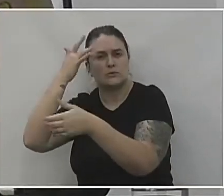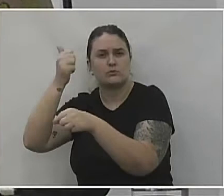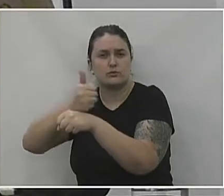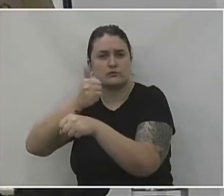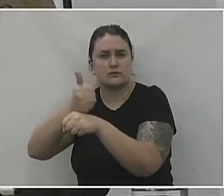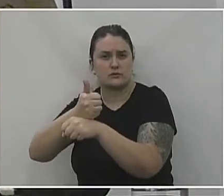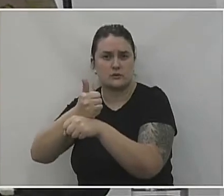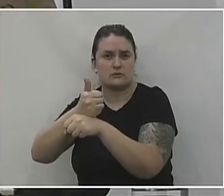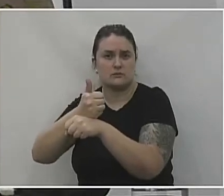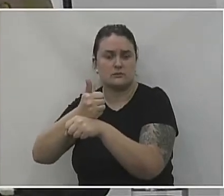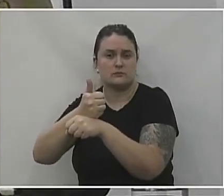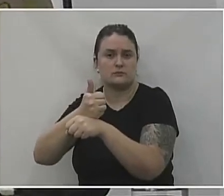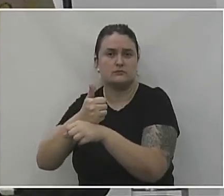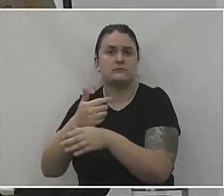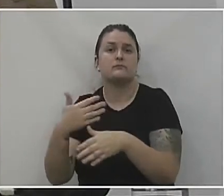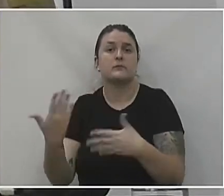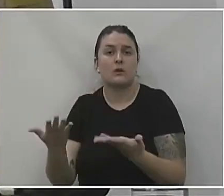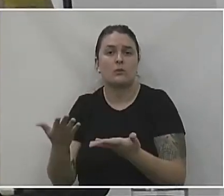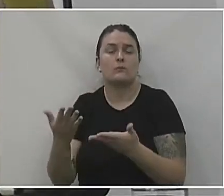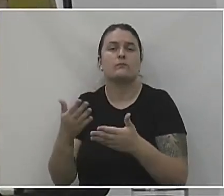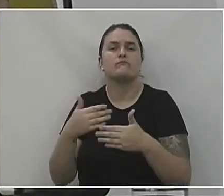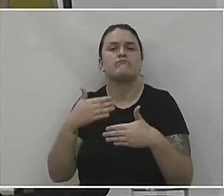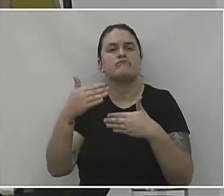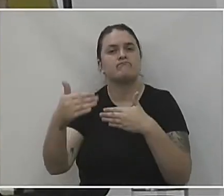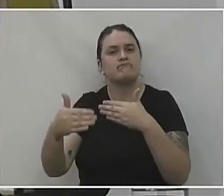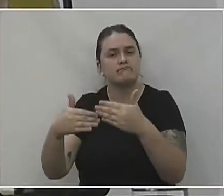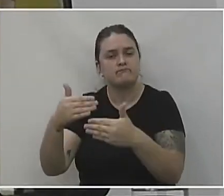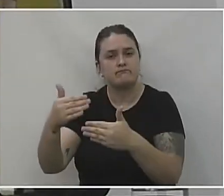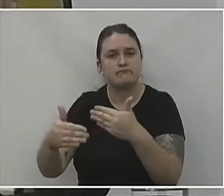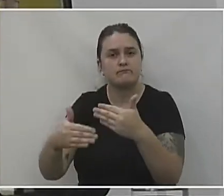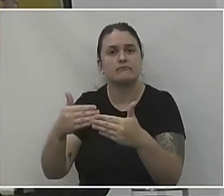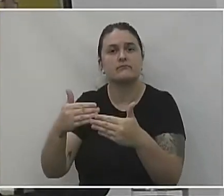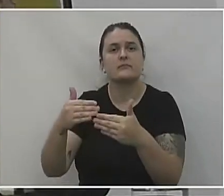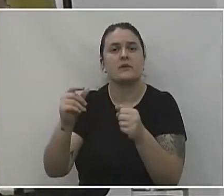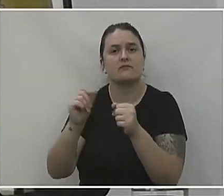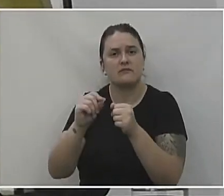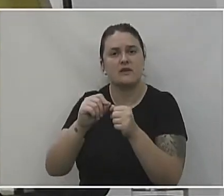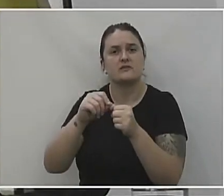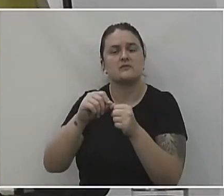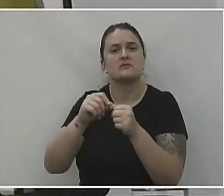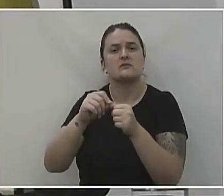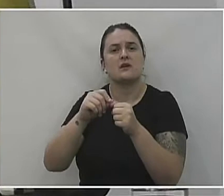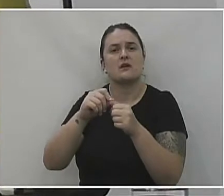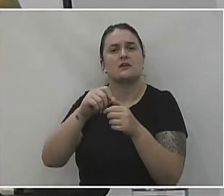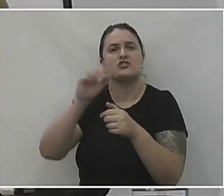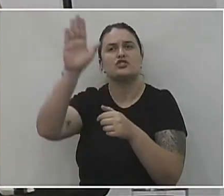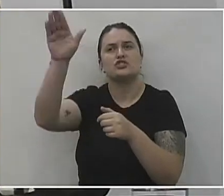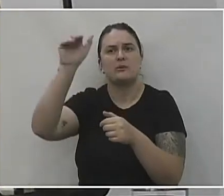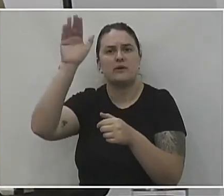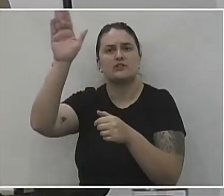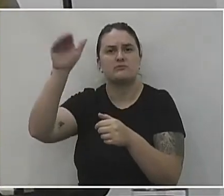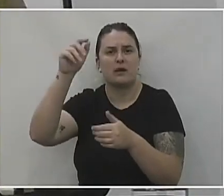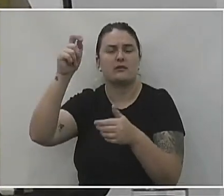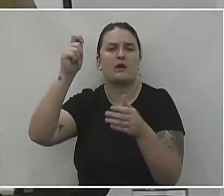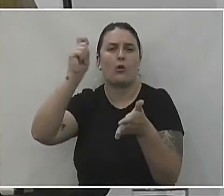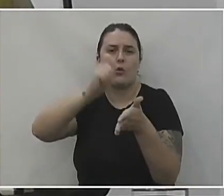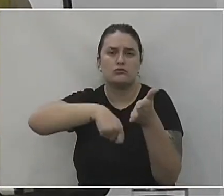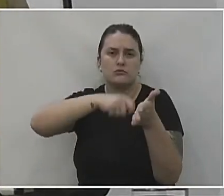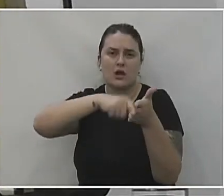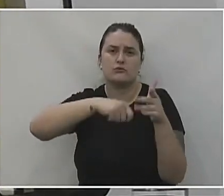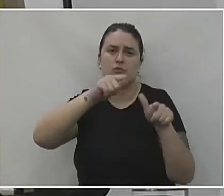gradativa. Então, no decorrer desse processo, foram feitos vários chamamentos e várias